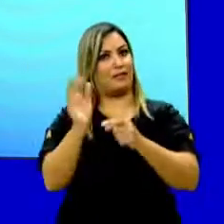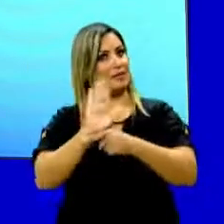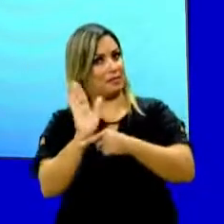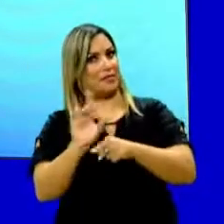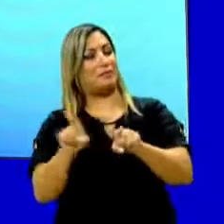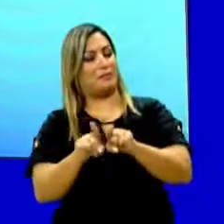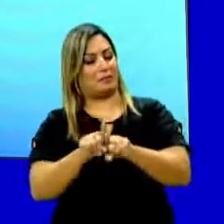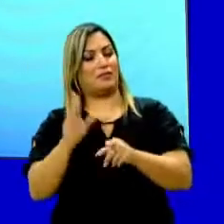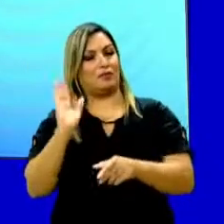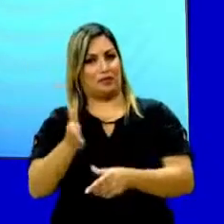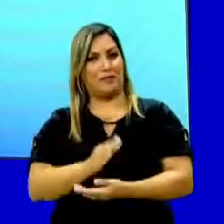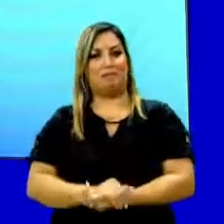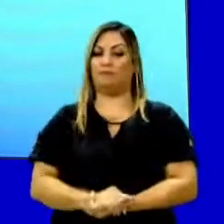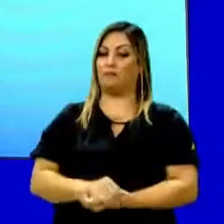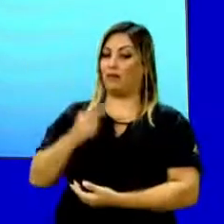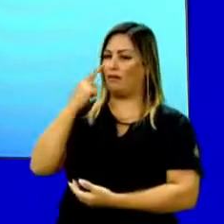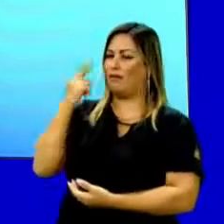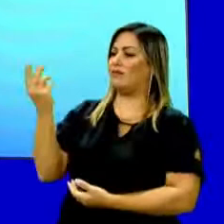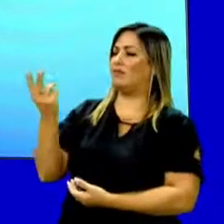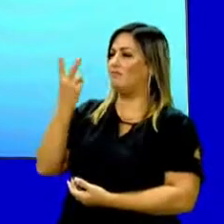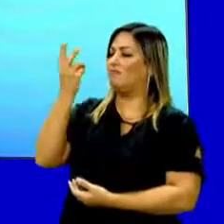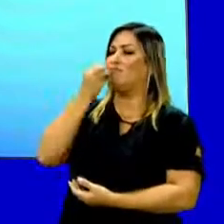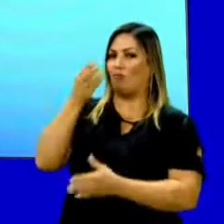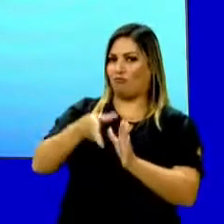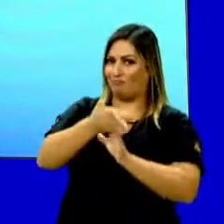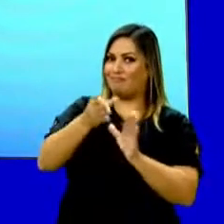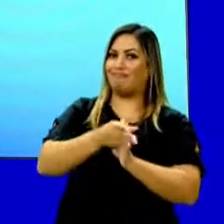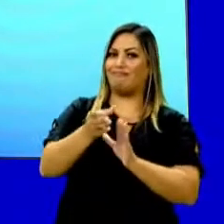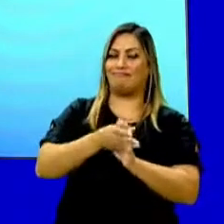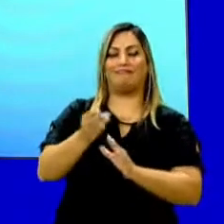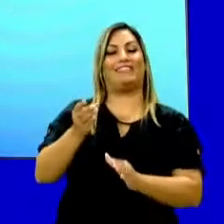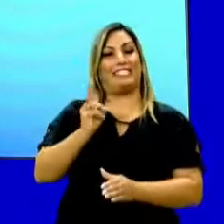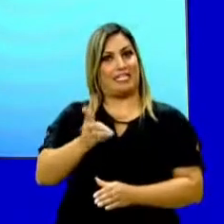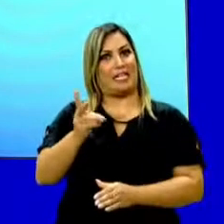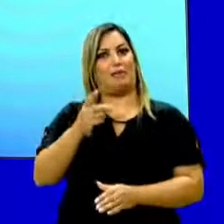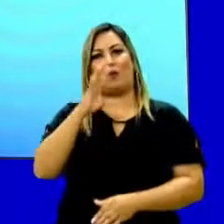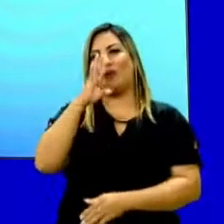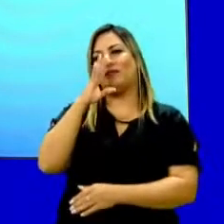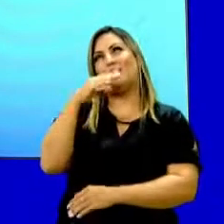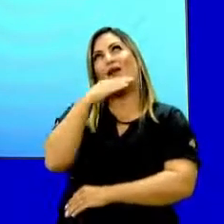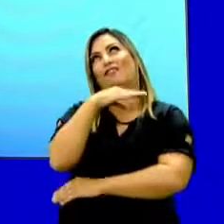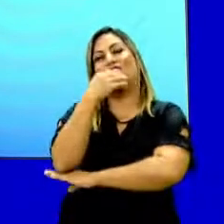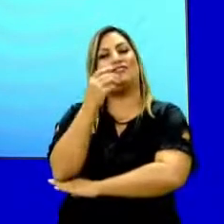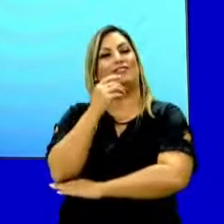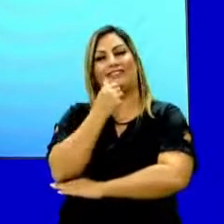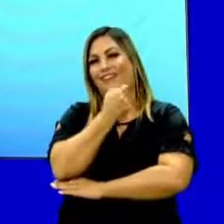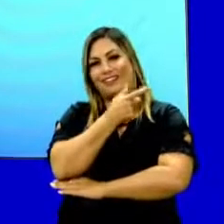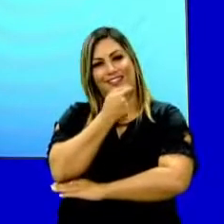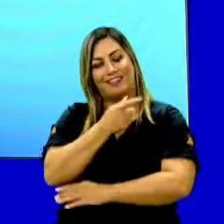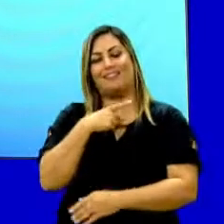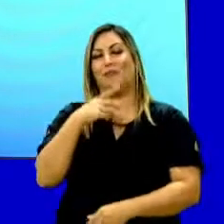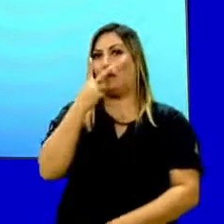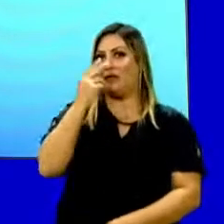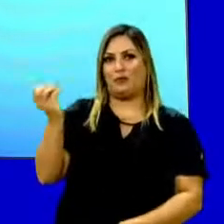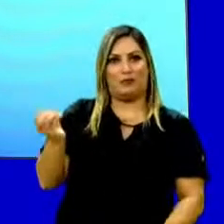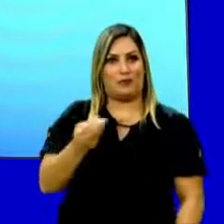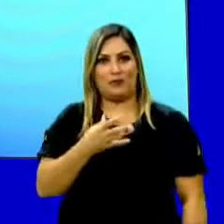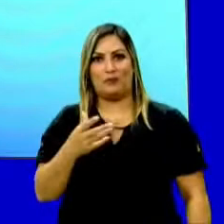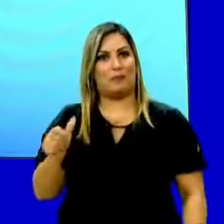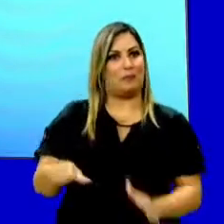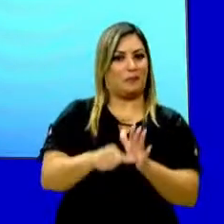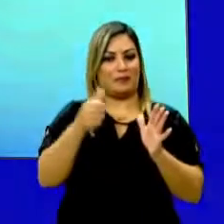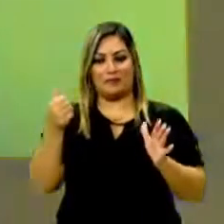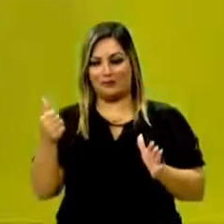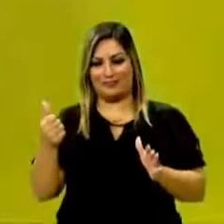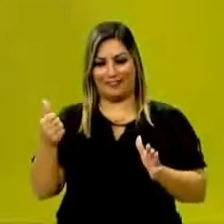cinema. Essa aqui vale a pena, super recomendo. Todas as vezes que eu assisto, eu acho ela inédita. É como se eu estivesse vendo